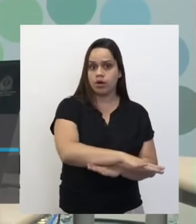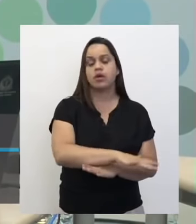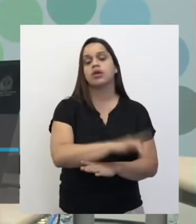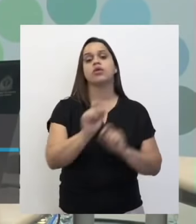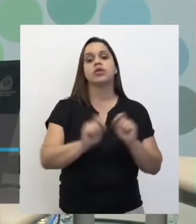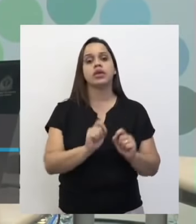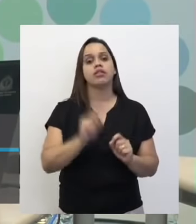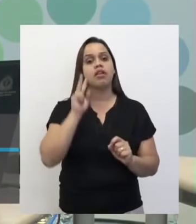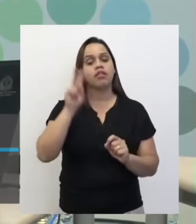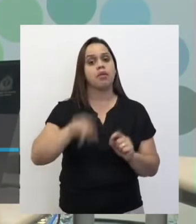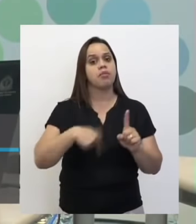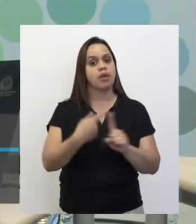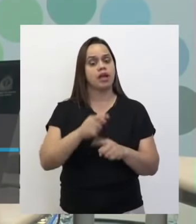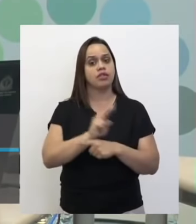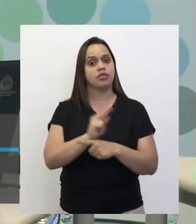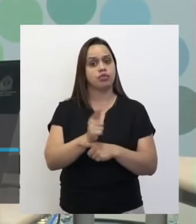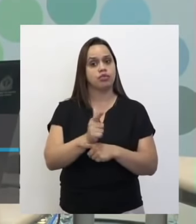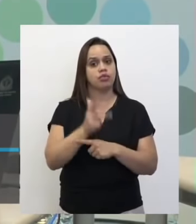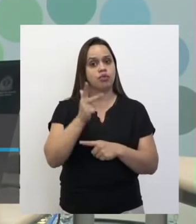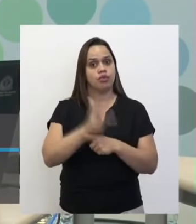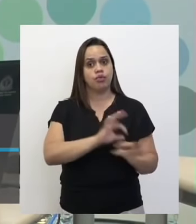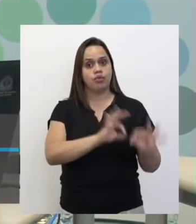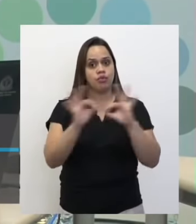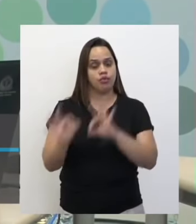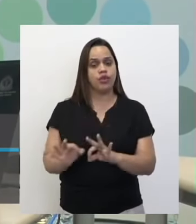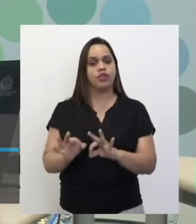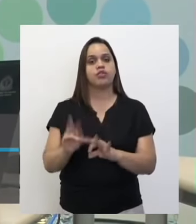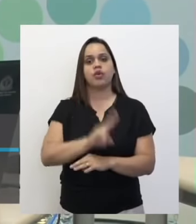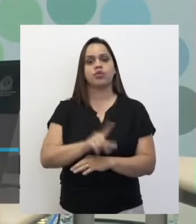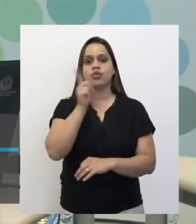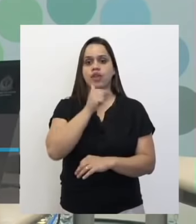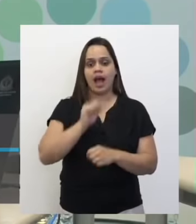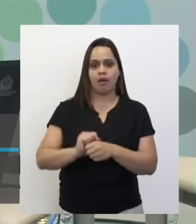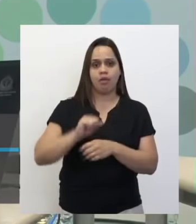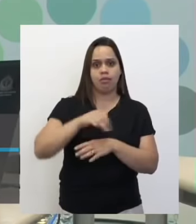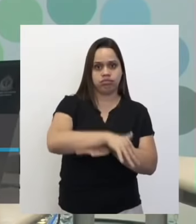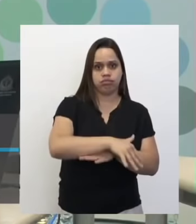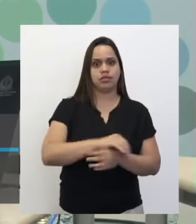sobre o uso da água na agricultura irrigada. Vamos lá?